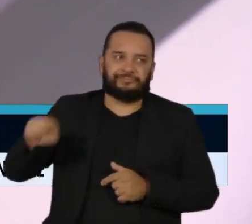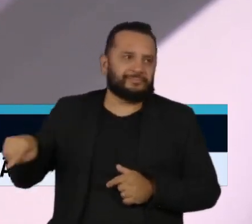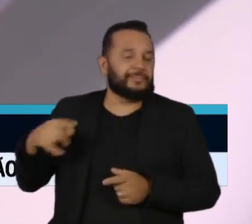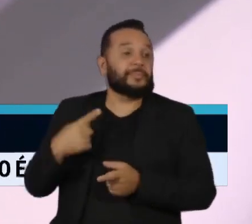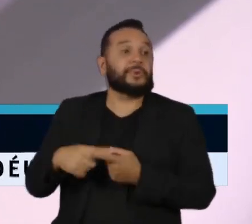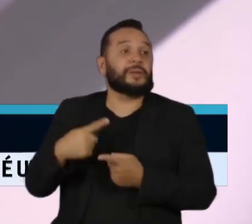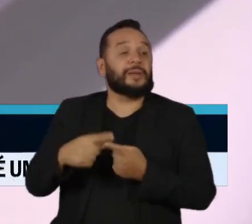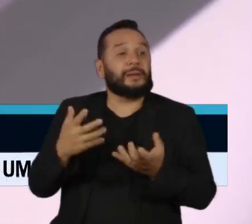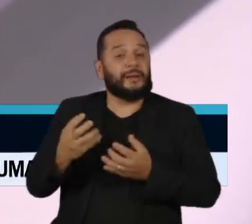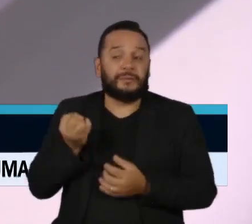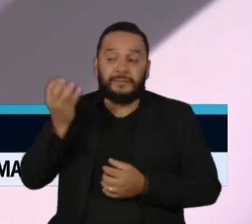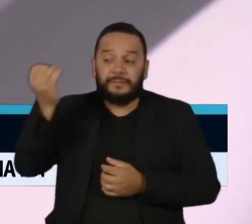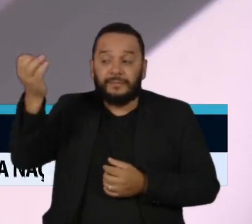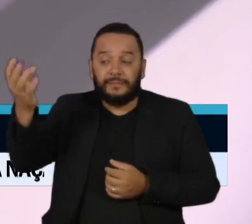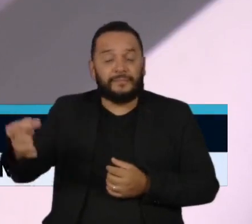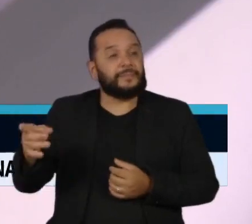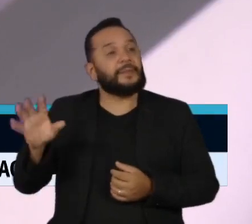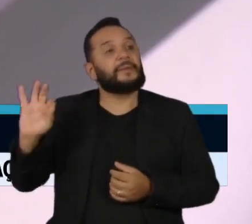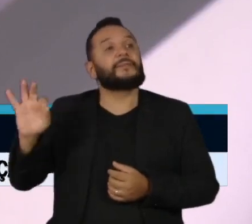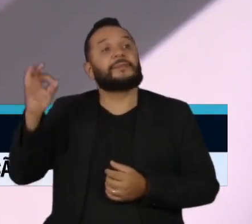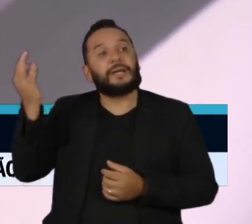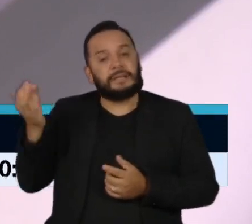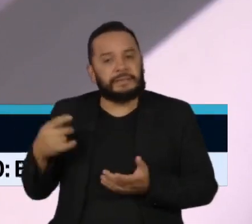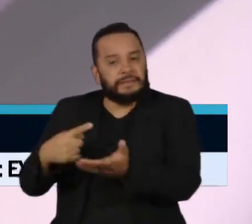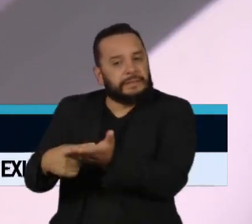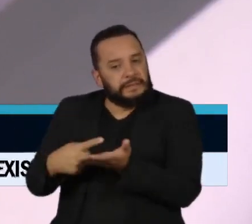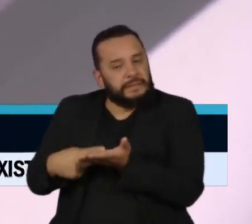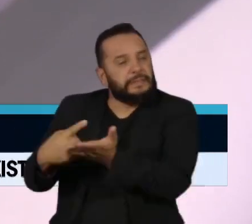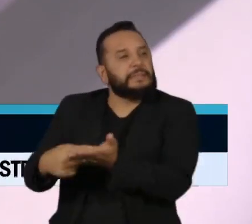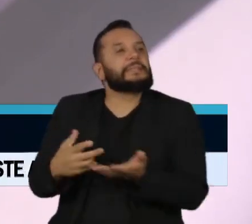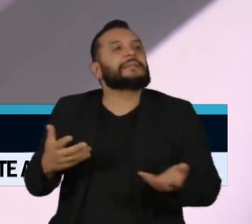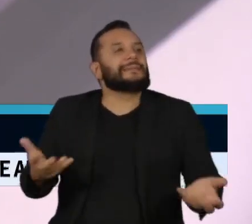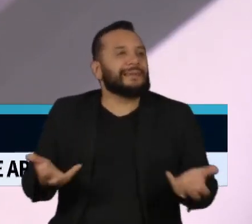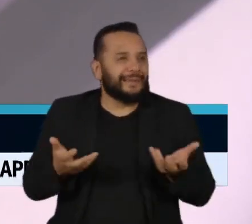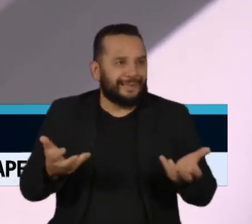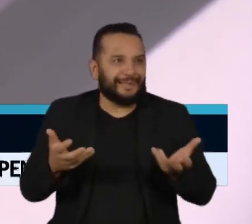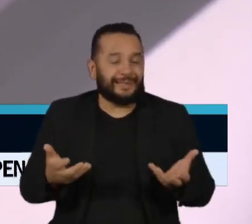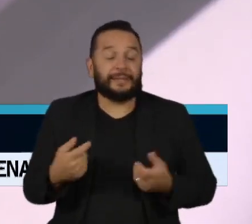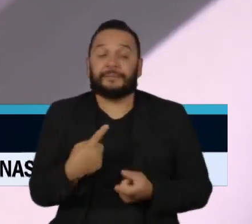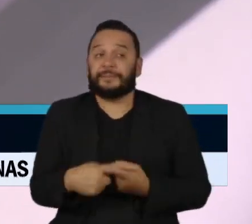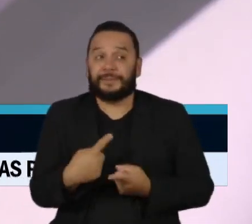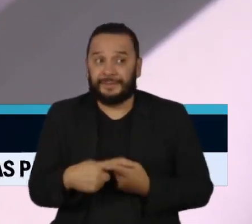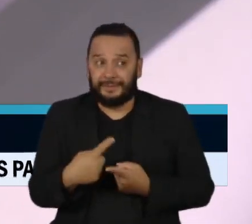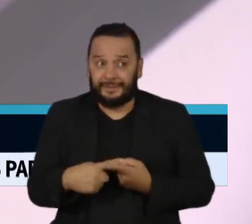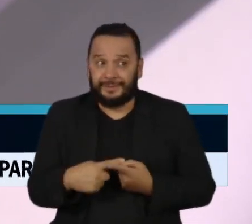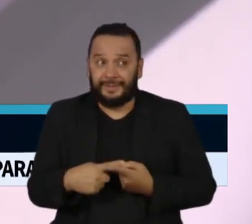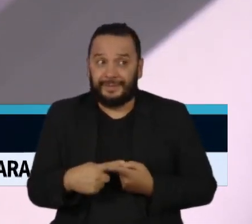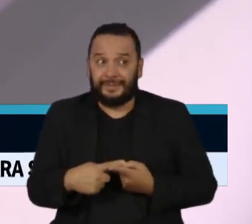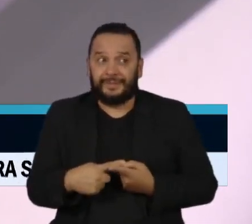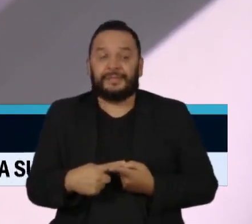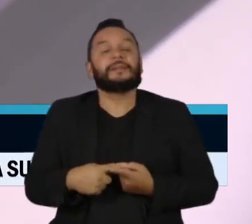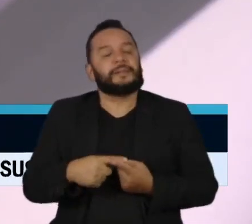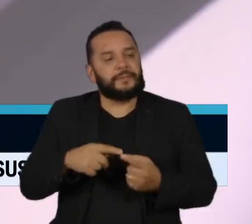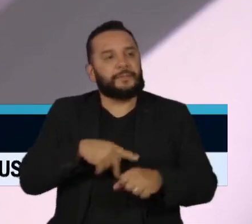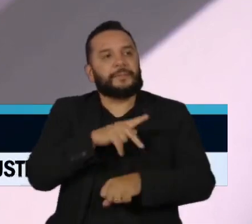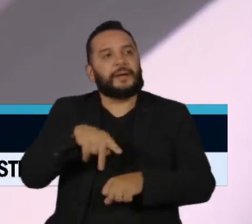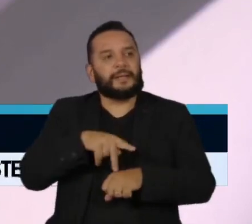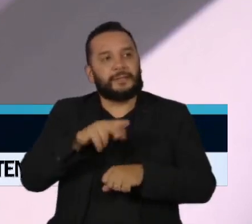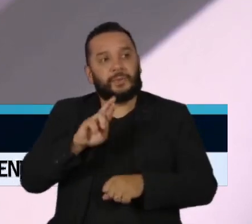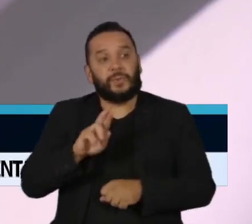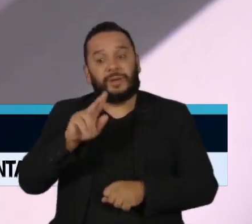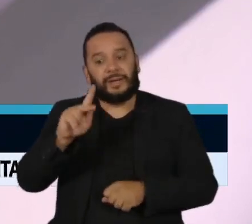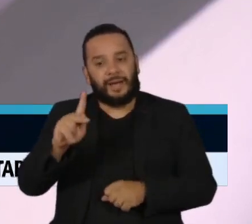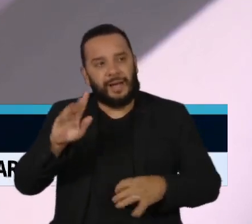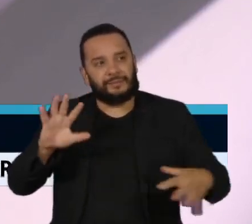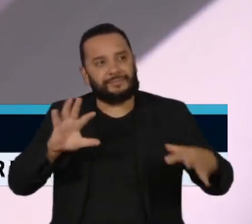era para a França. Então, é a demonstração clara de que manter o Reino Unido próximo da